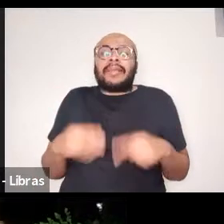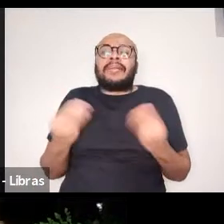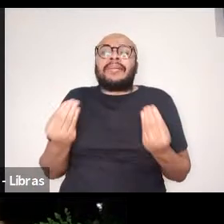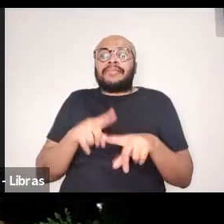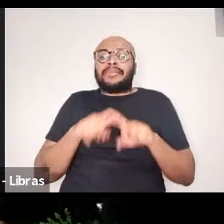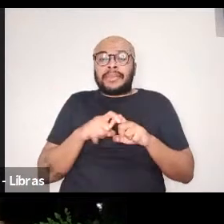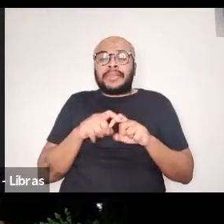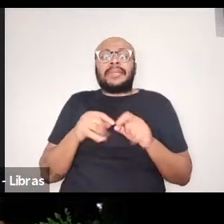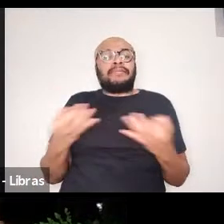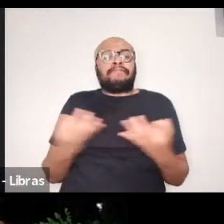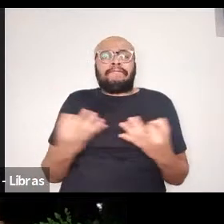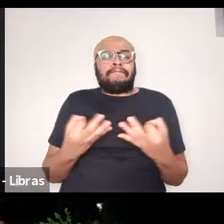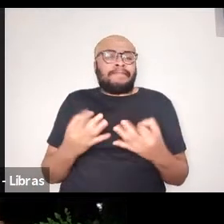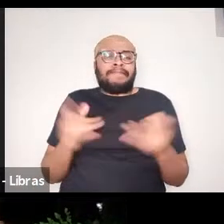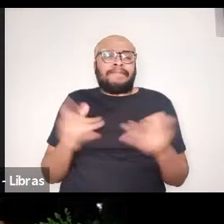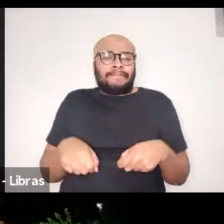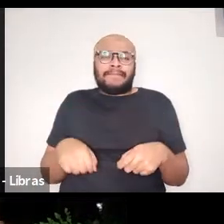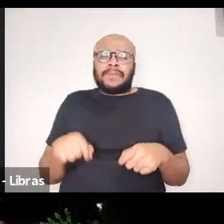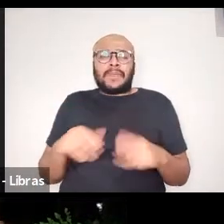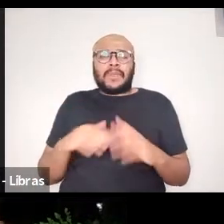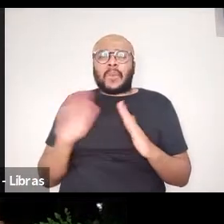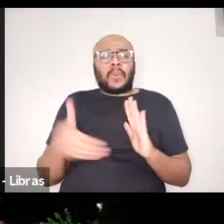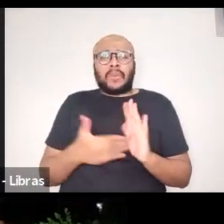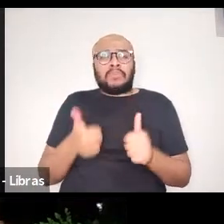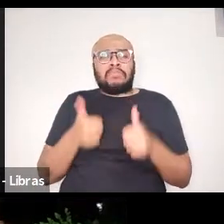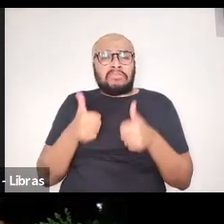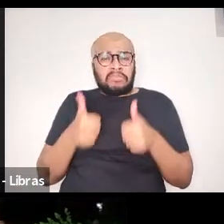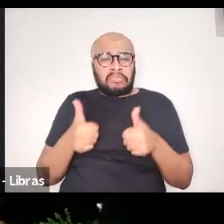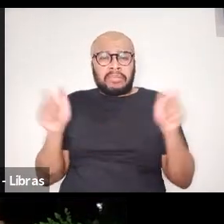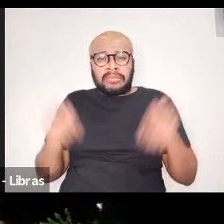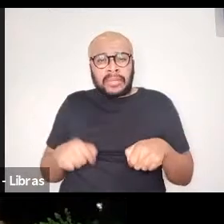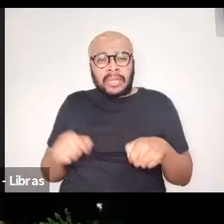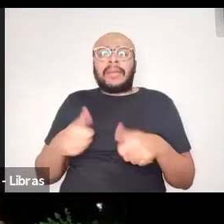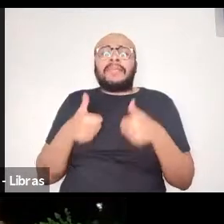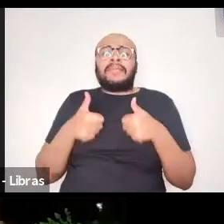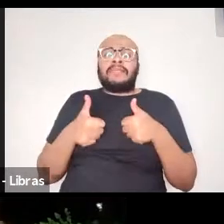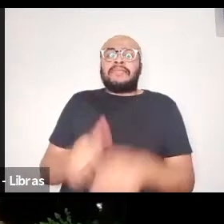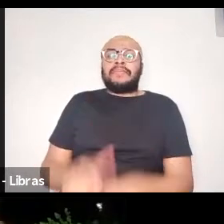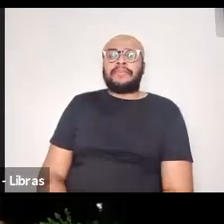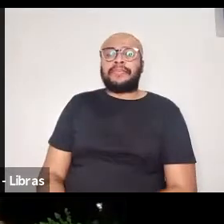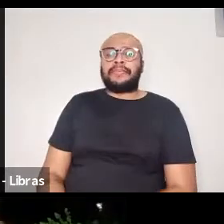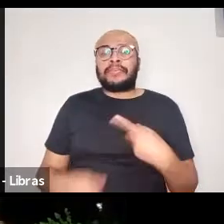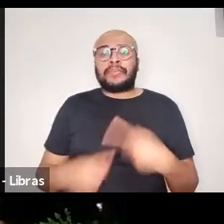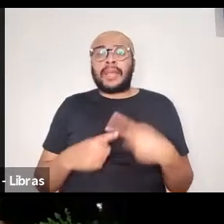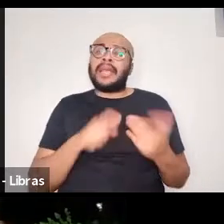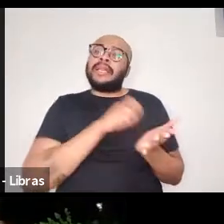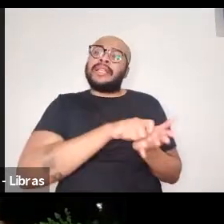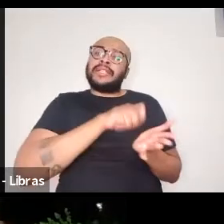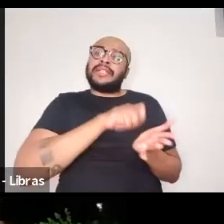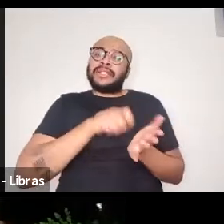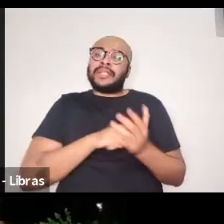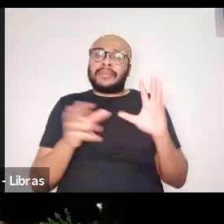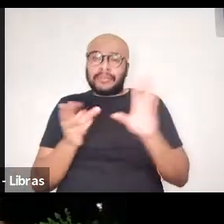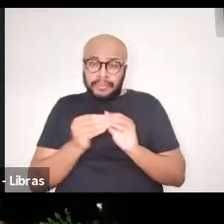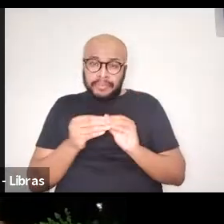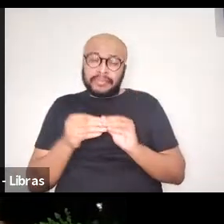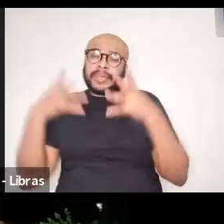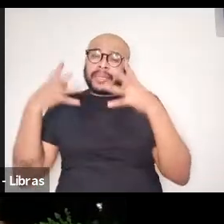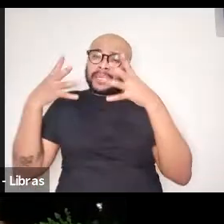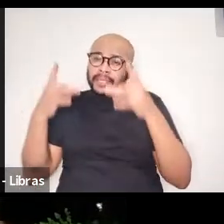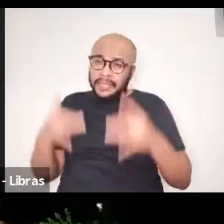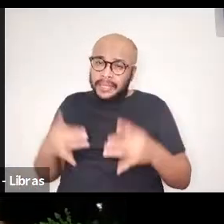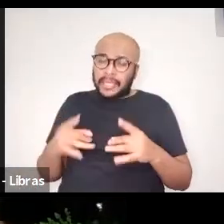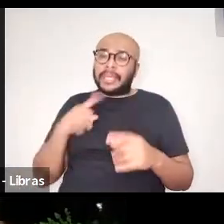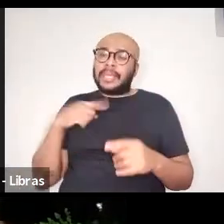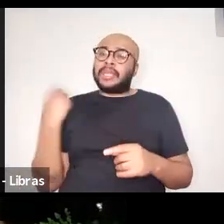perfeito, todo mundo ganha nesse caso, porque ganha quem escreve a resenha e ganhamos todos nós que